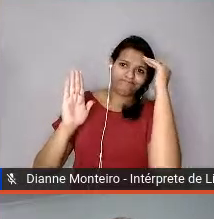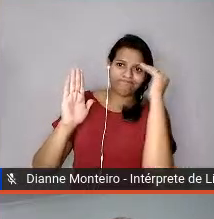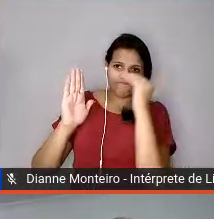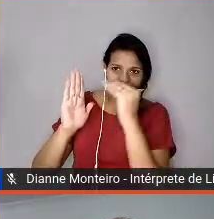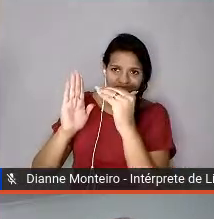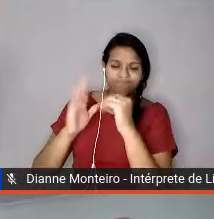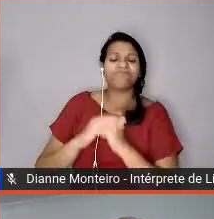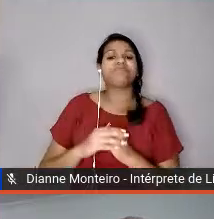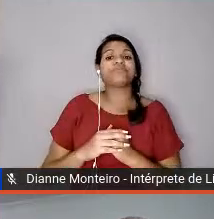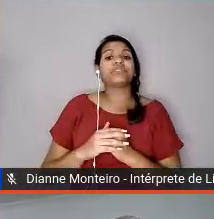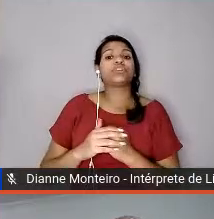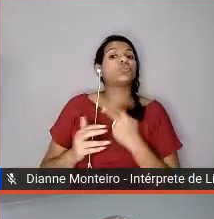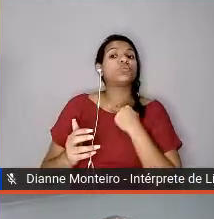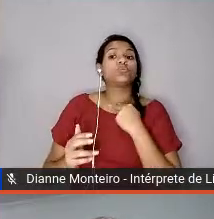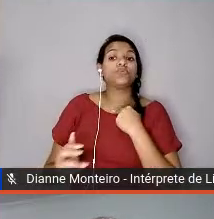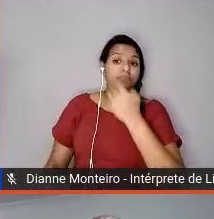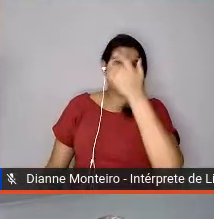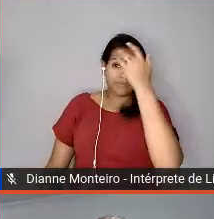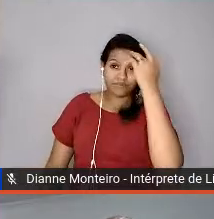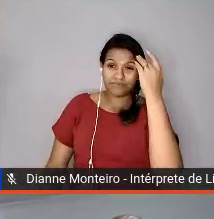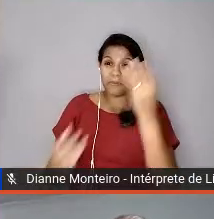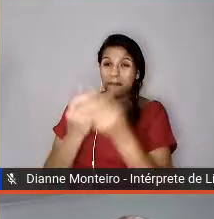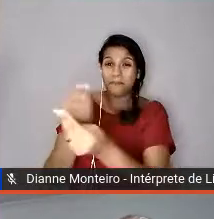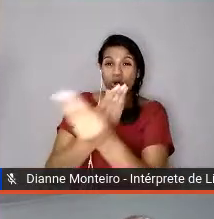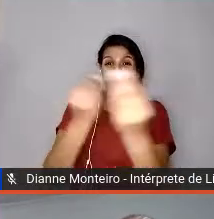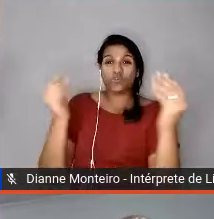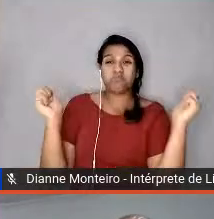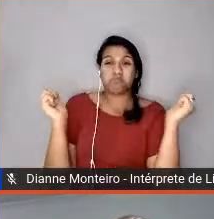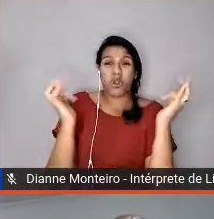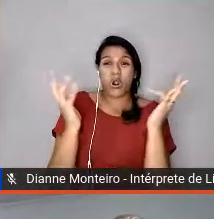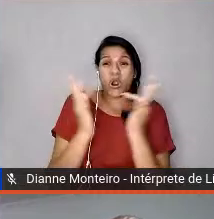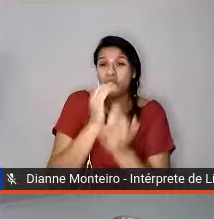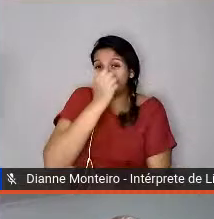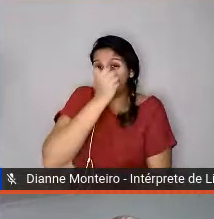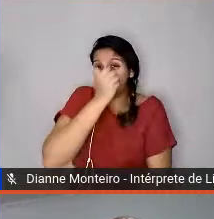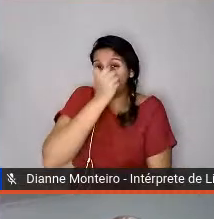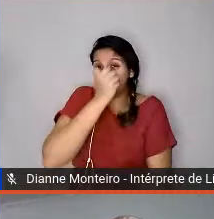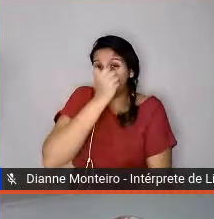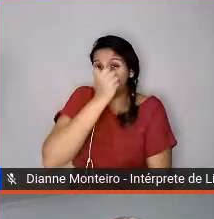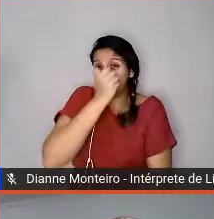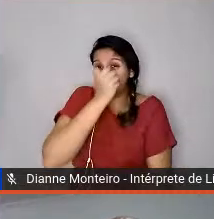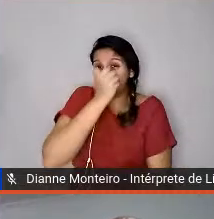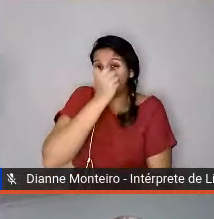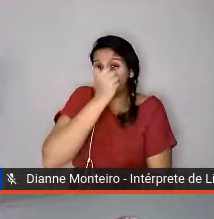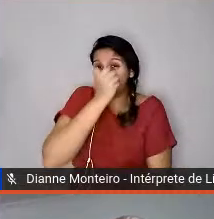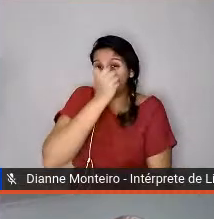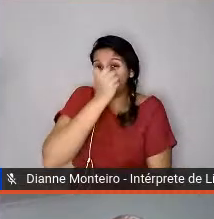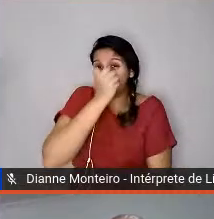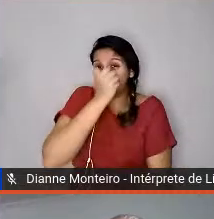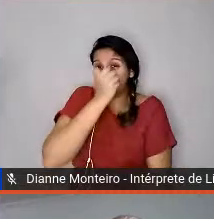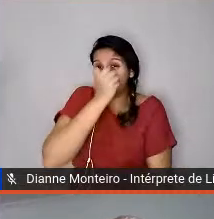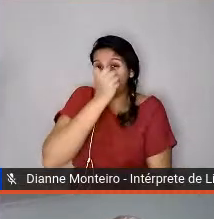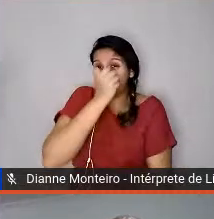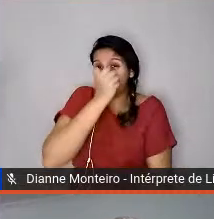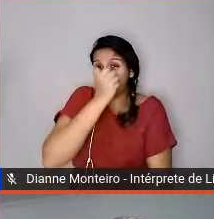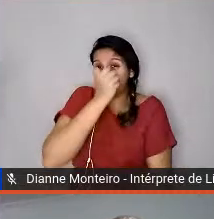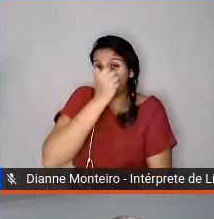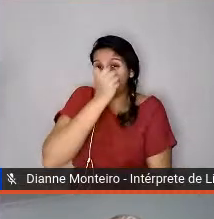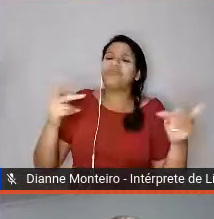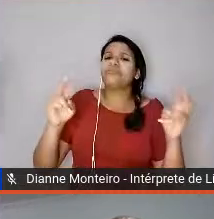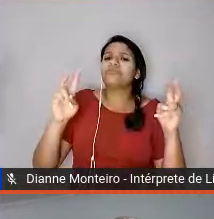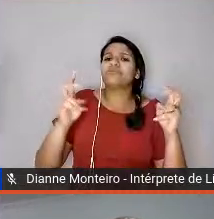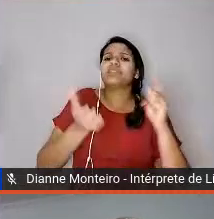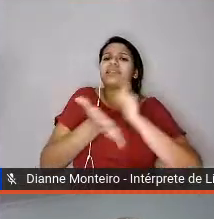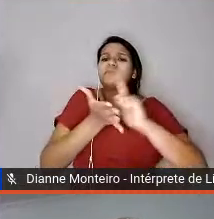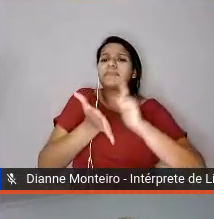ao número de participantes, mas teremos atividades presenciais no SESC, sim, de atividades, yoga, atividades de